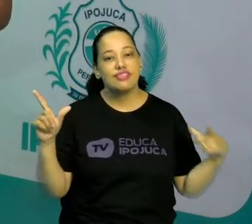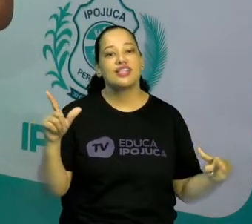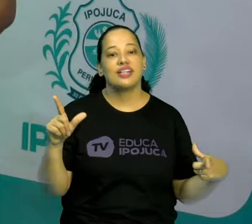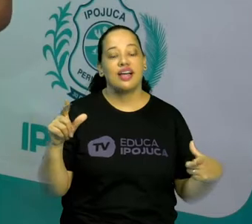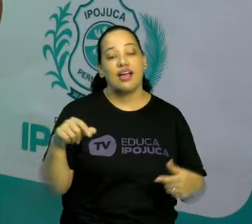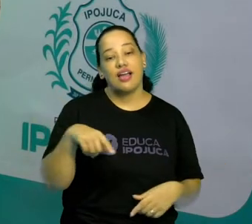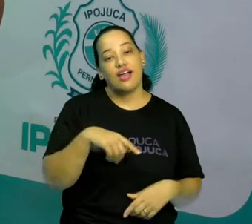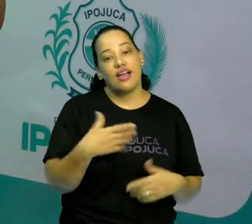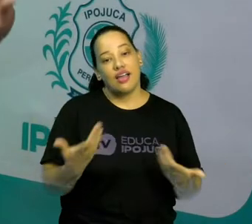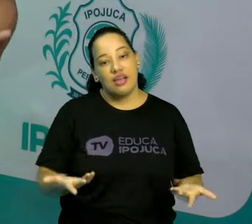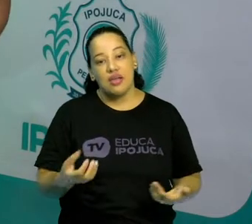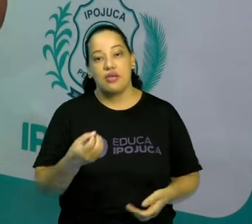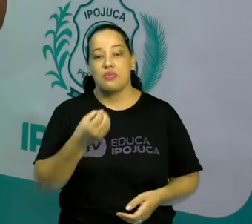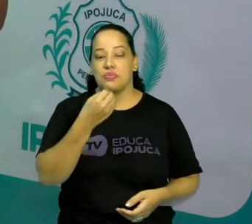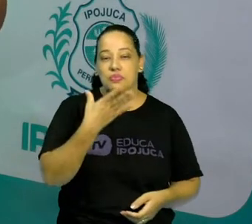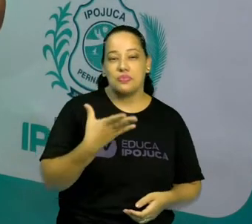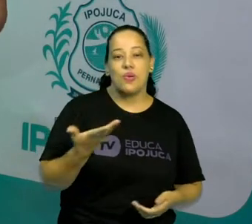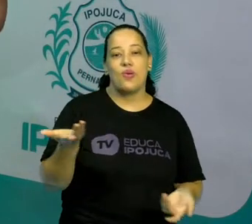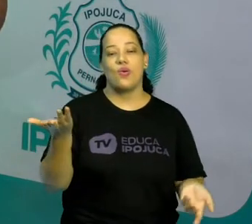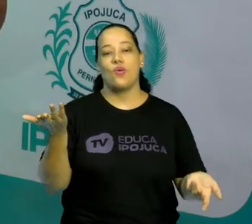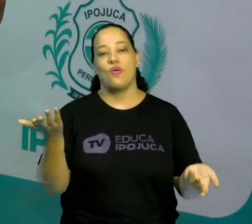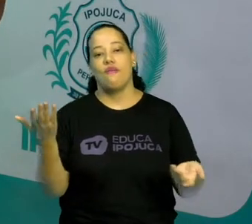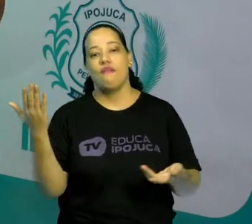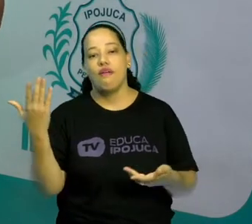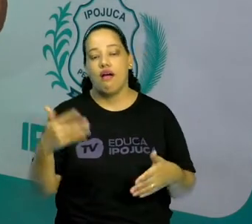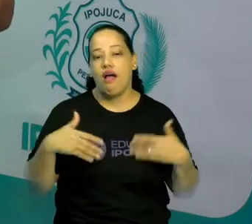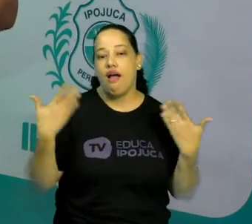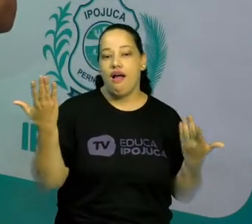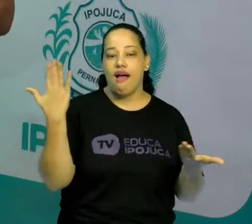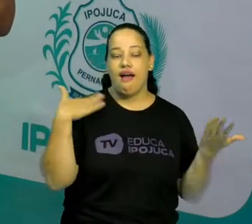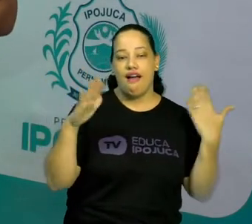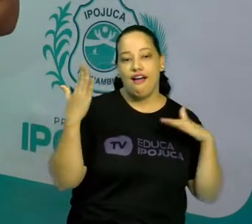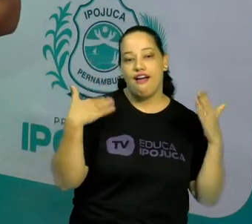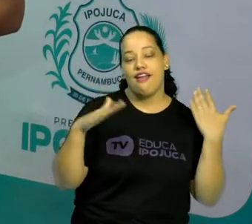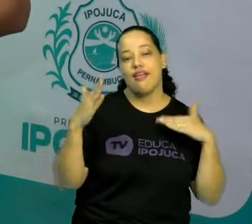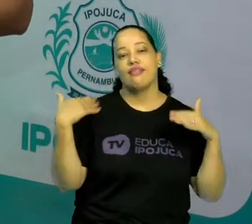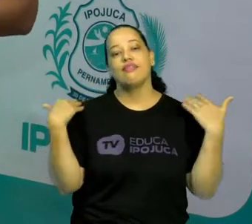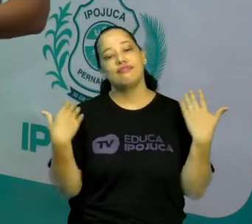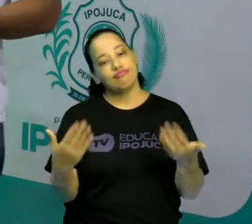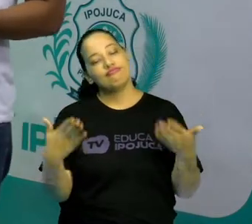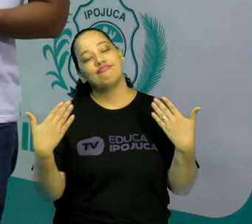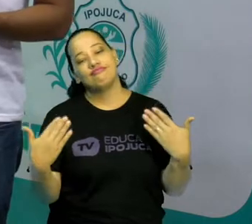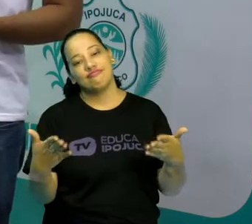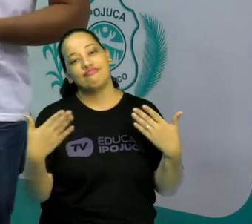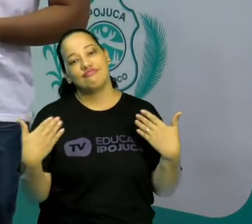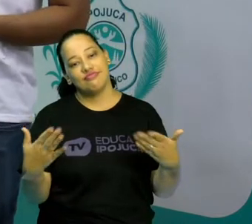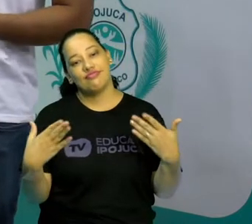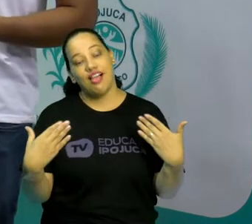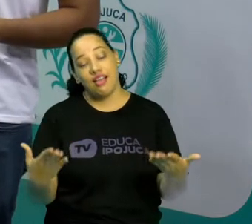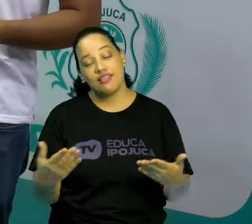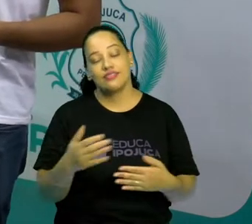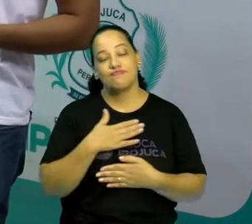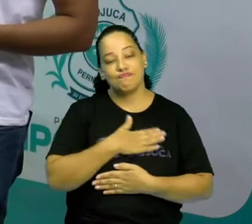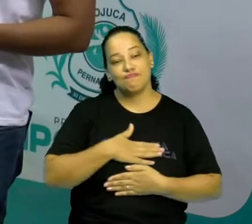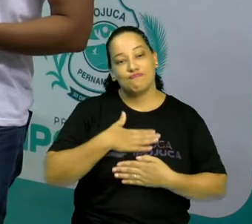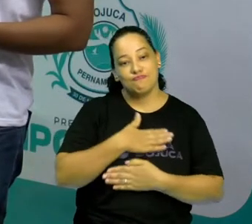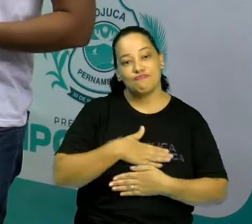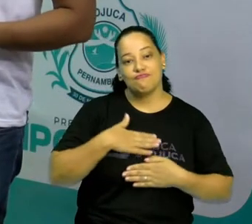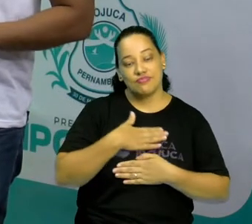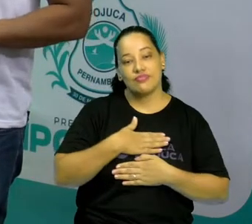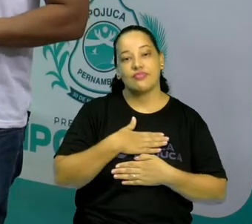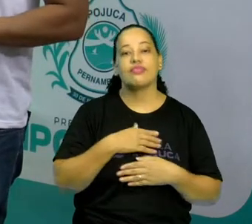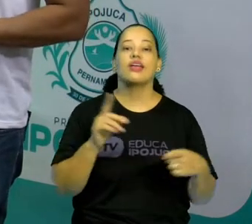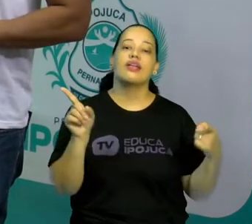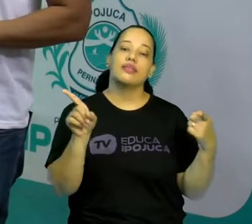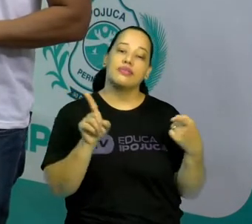momentos de alegria, de felicidade, de relaxamento, de leveza. E as aproximações também com